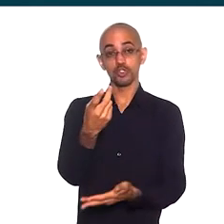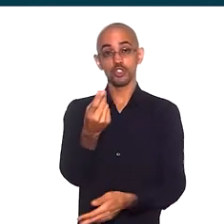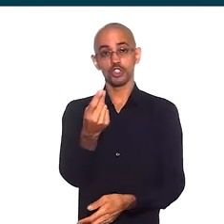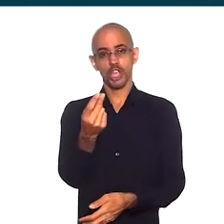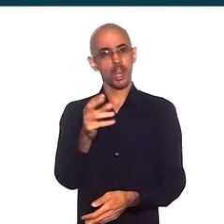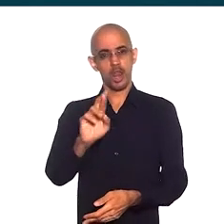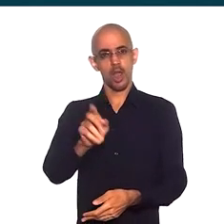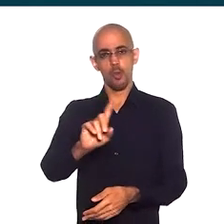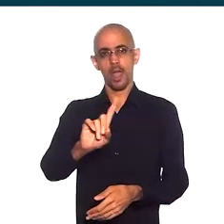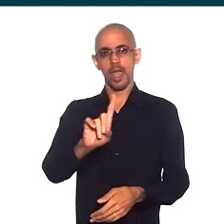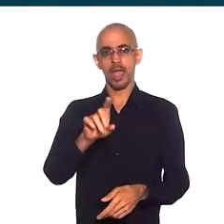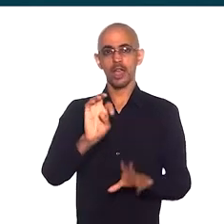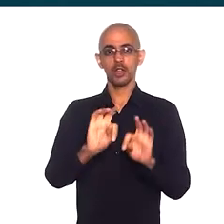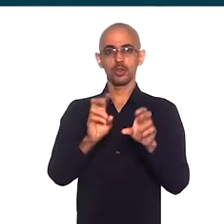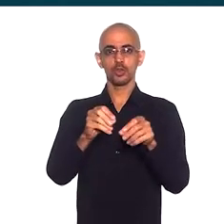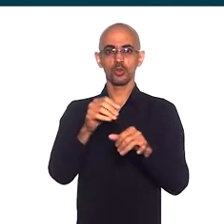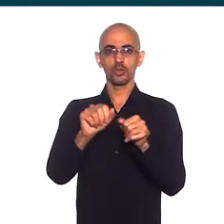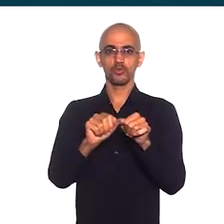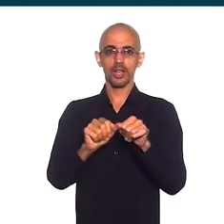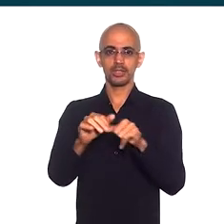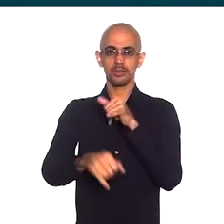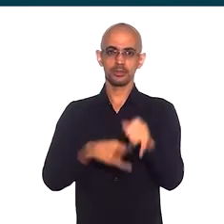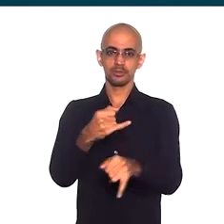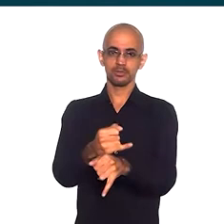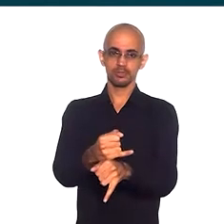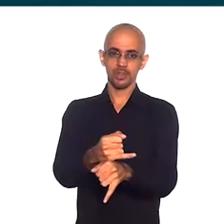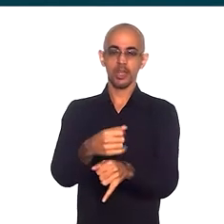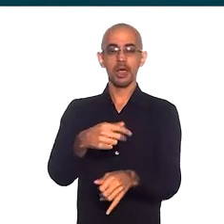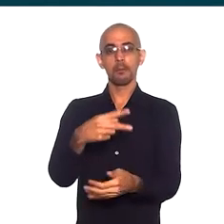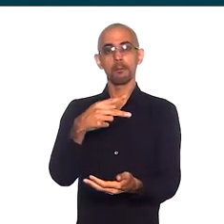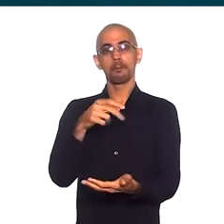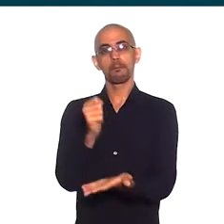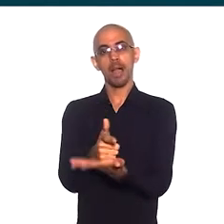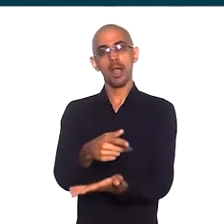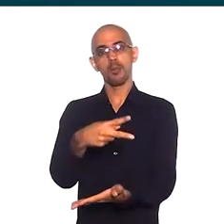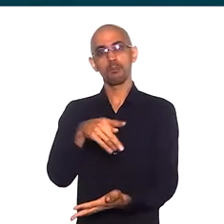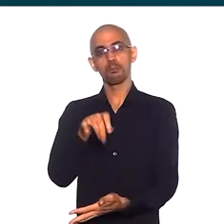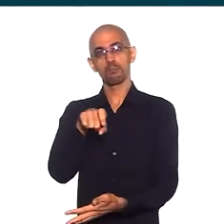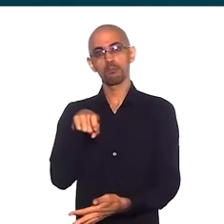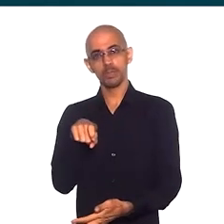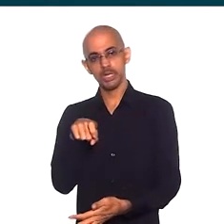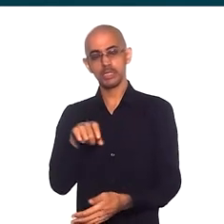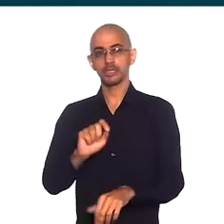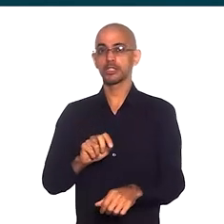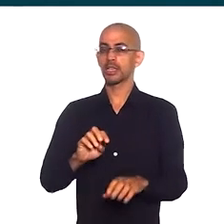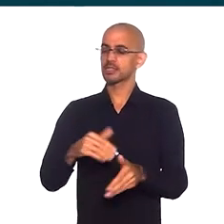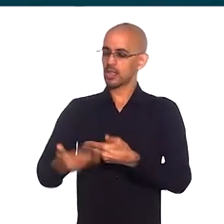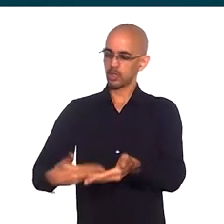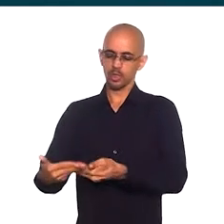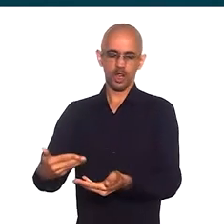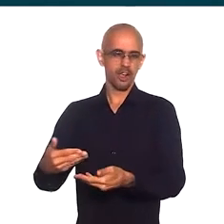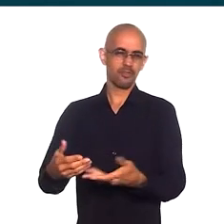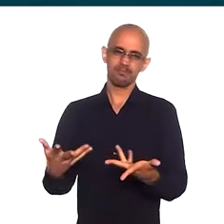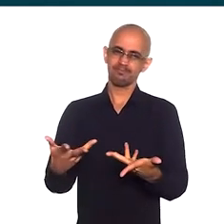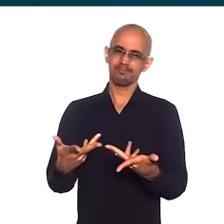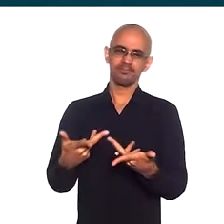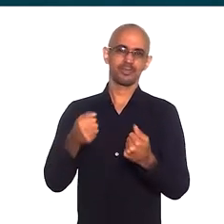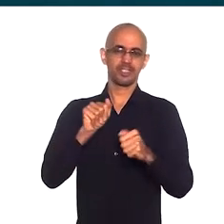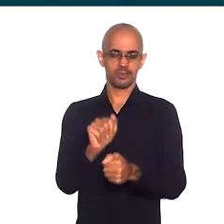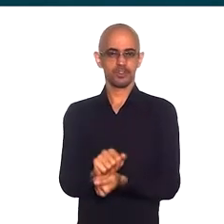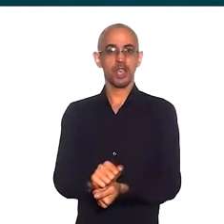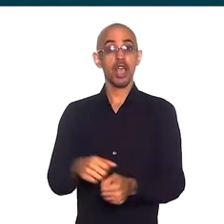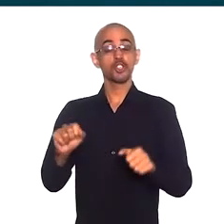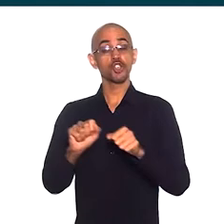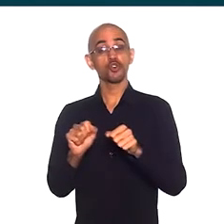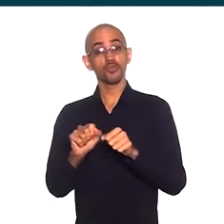pela internet. Pagam tudo no Pix. E essa troca deu super certo. E a gente